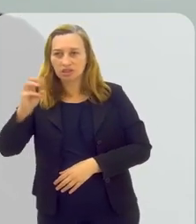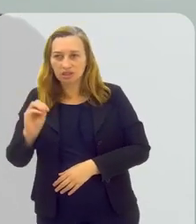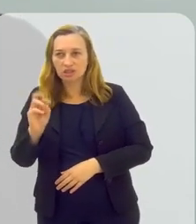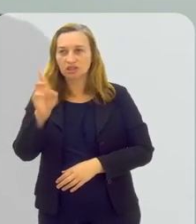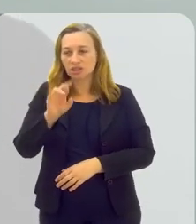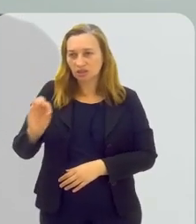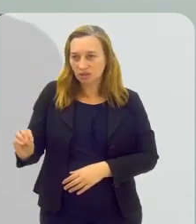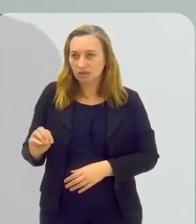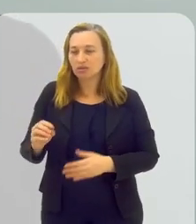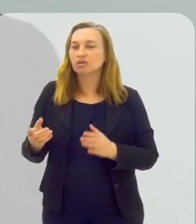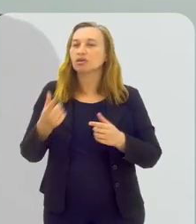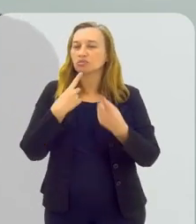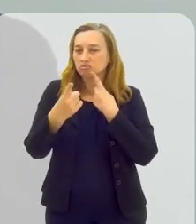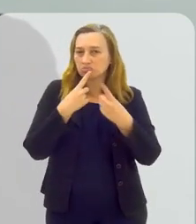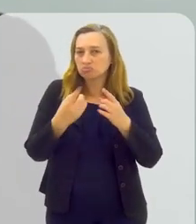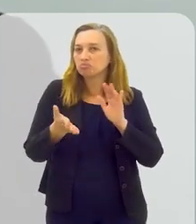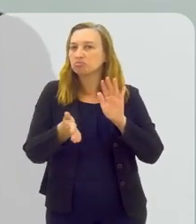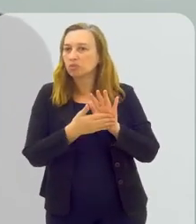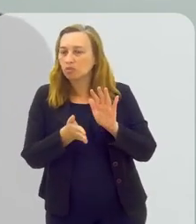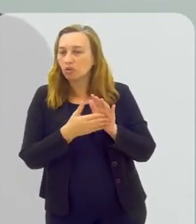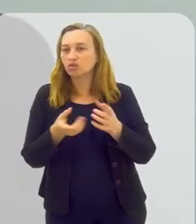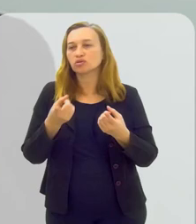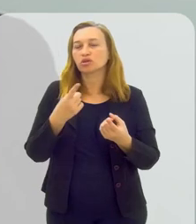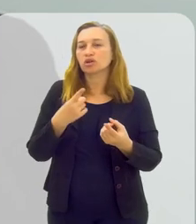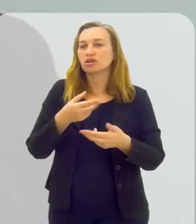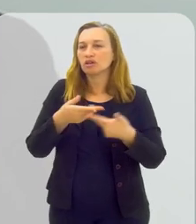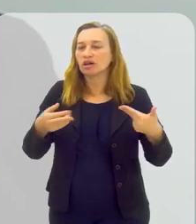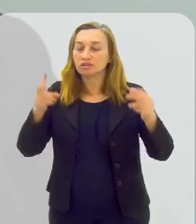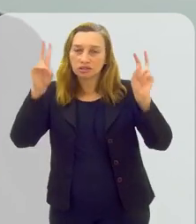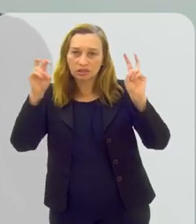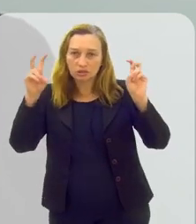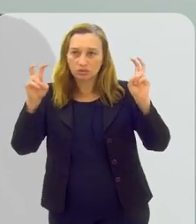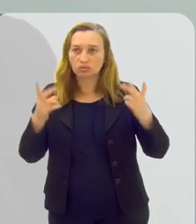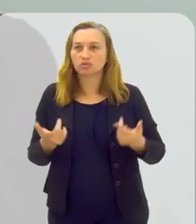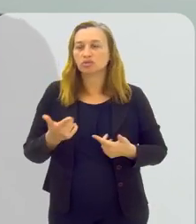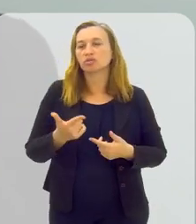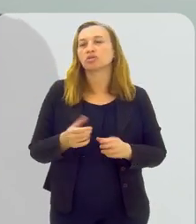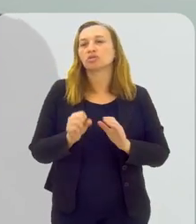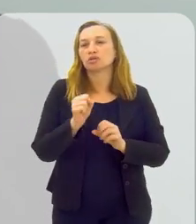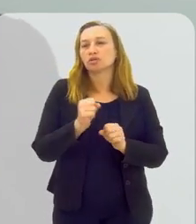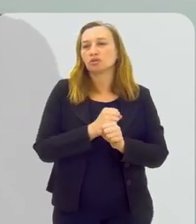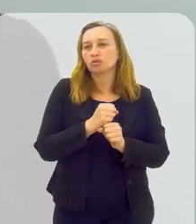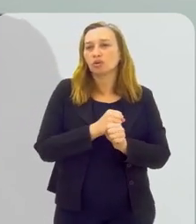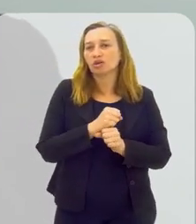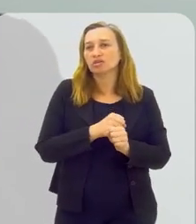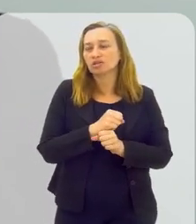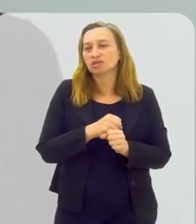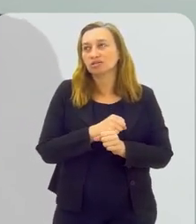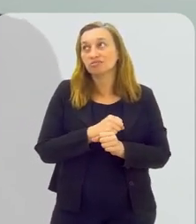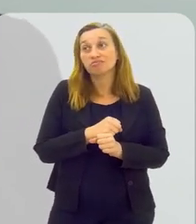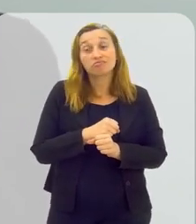que propõe uma discussão e uma série de ações a serem tomadas nessa que é a década do